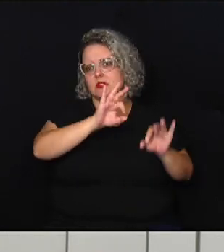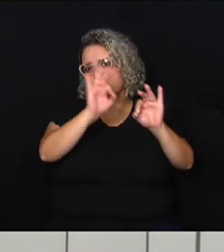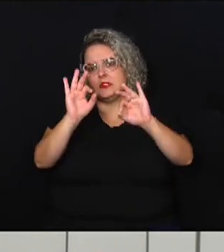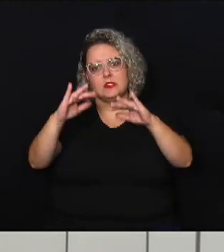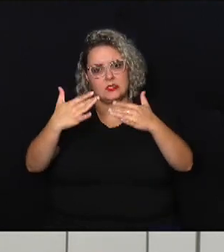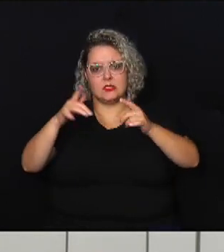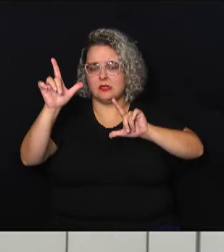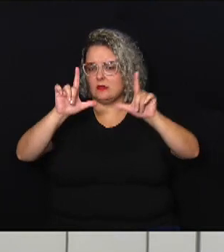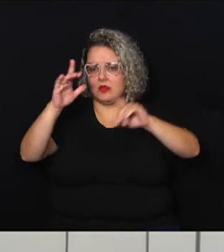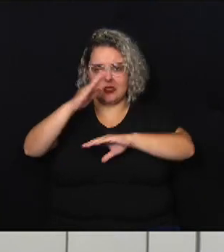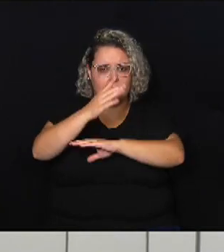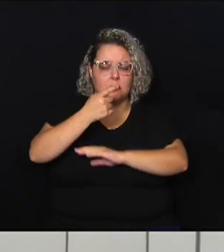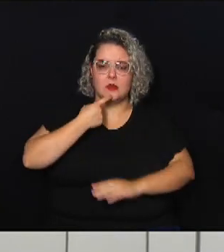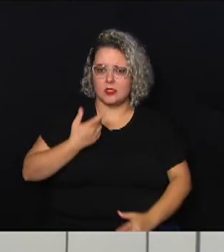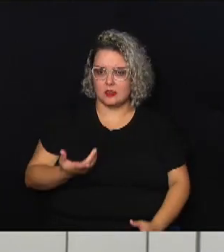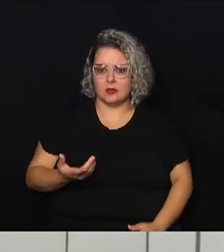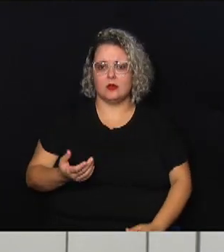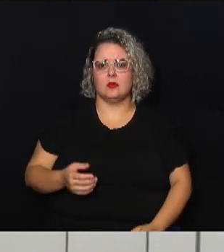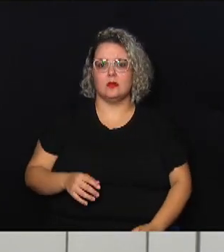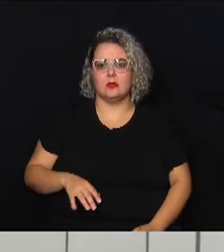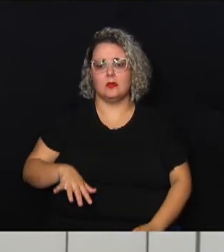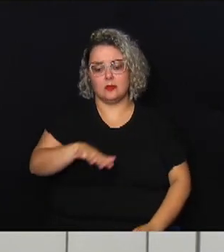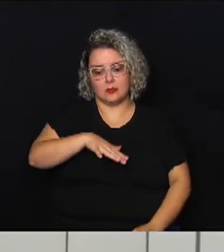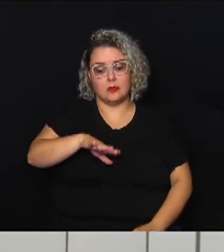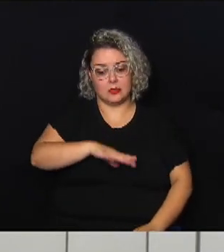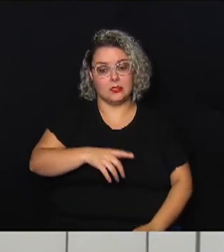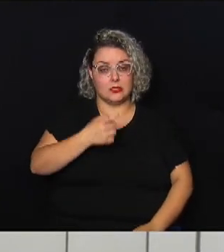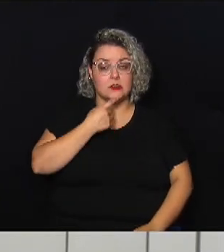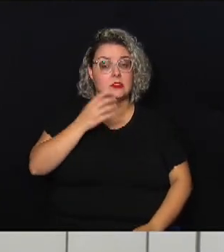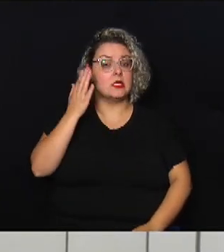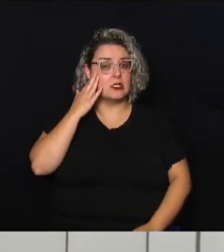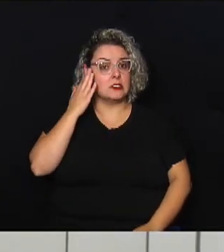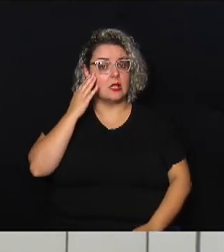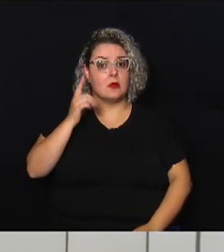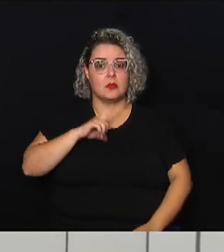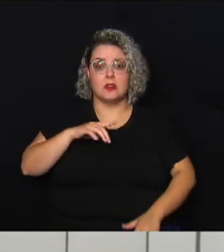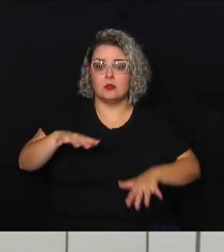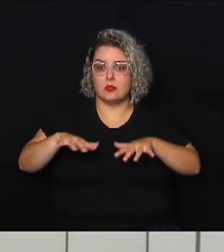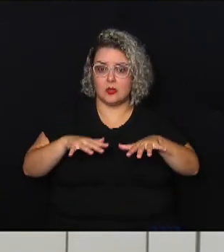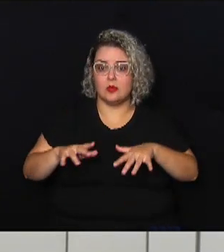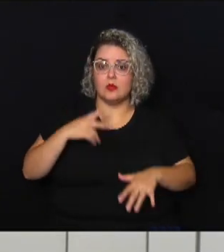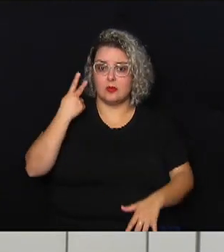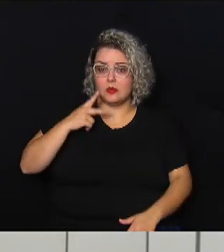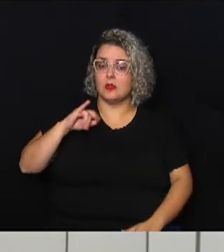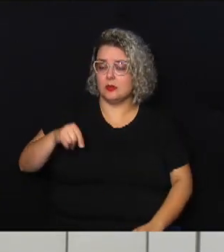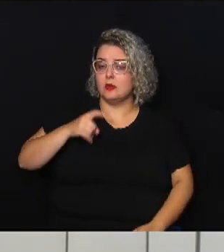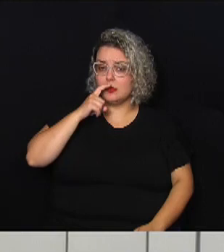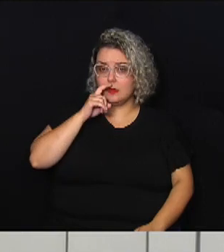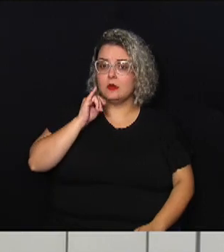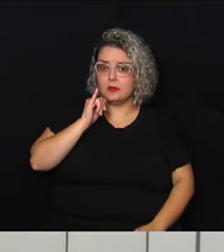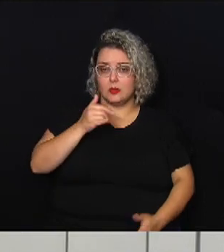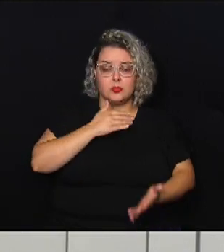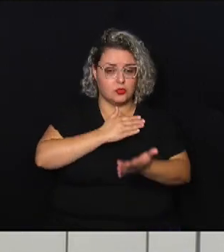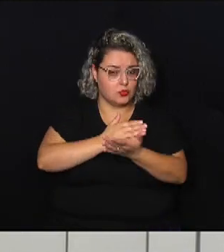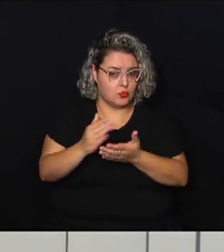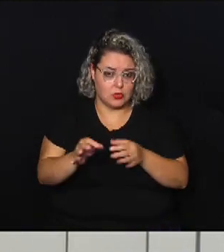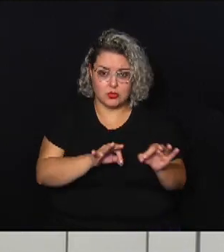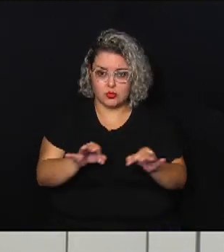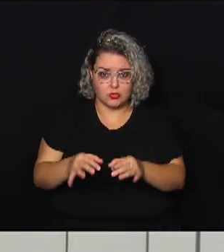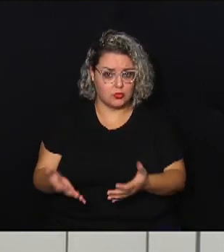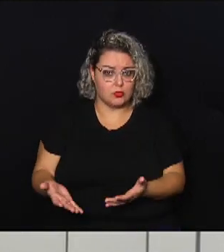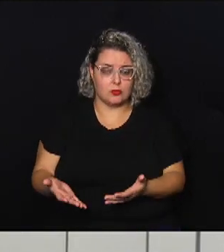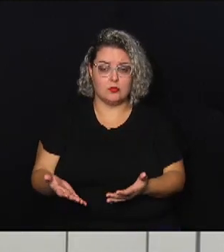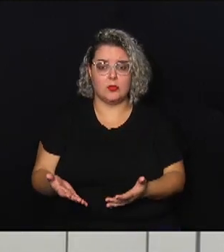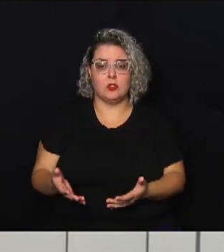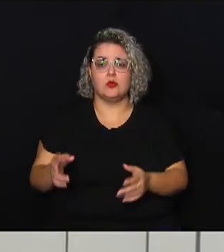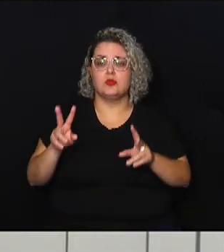Campinas ou então está ligado aqui na cidade sabe que há um movimento o vereador Schneider inclusive falou no começo do programa sobre